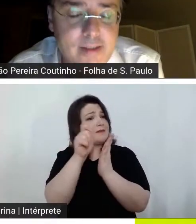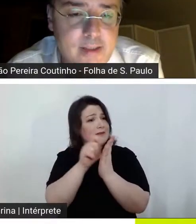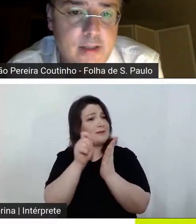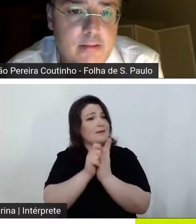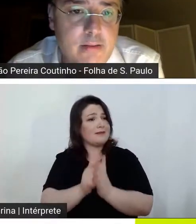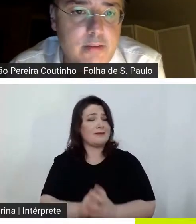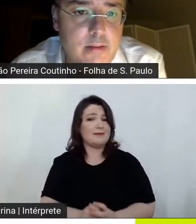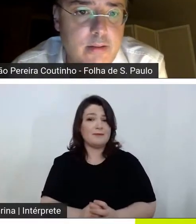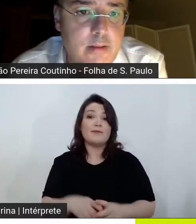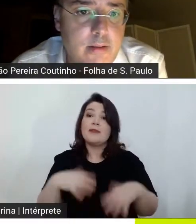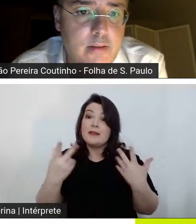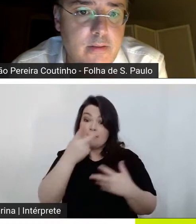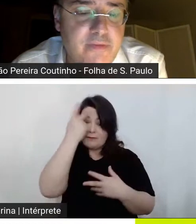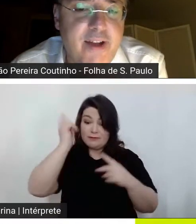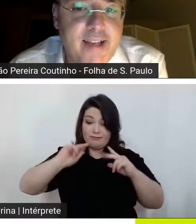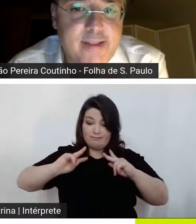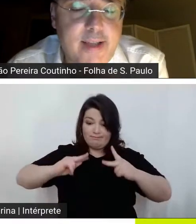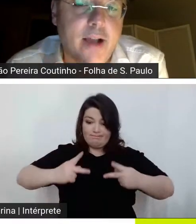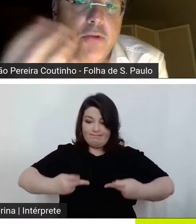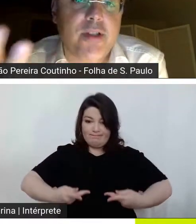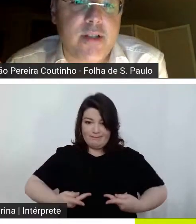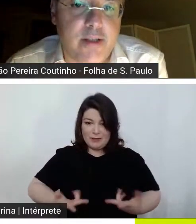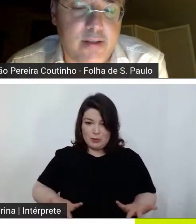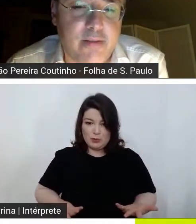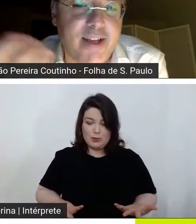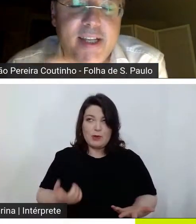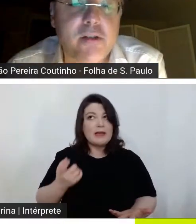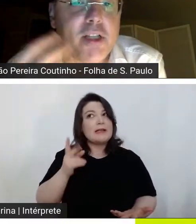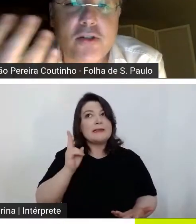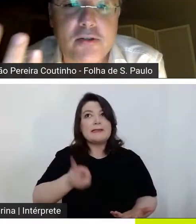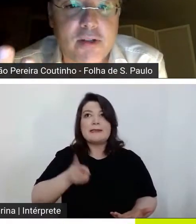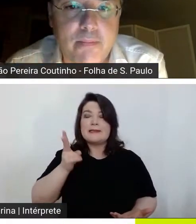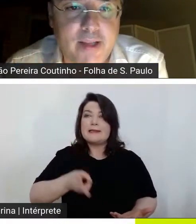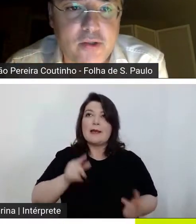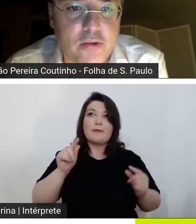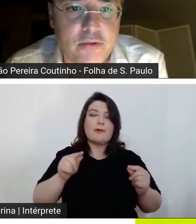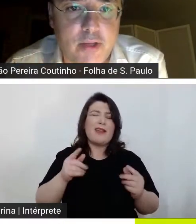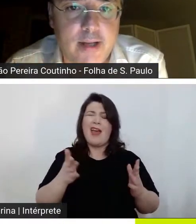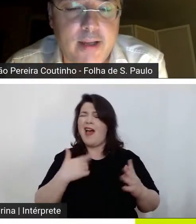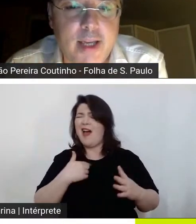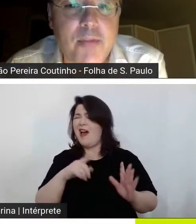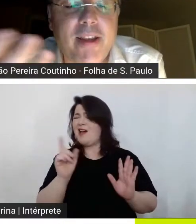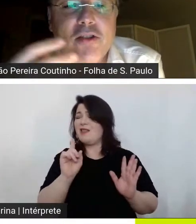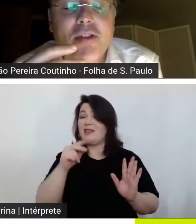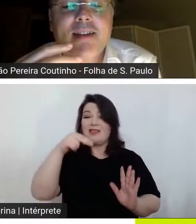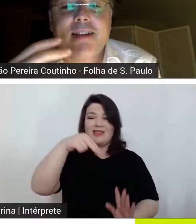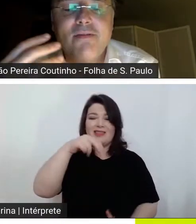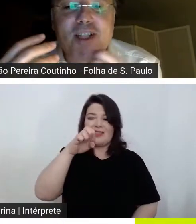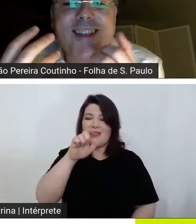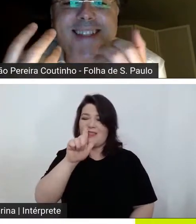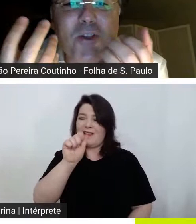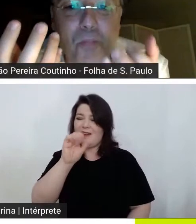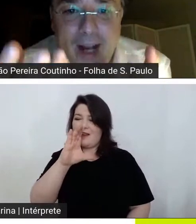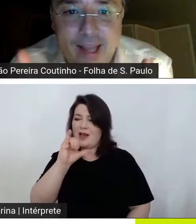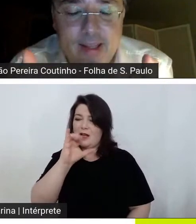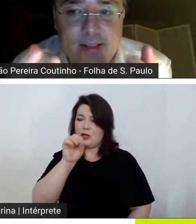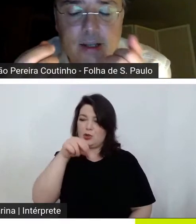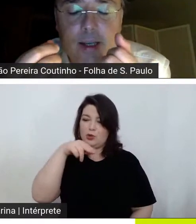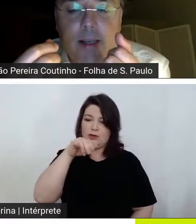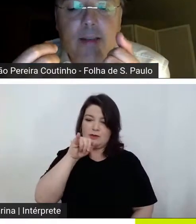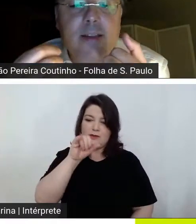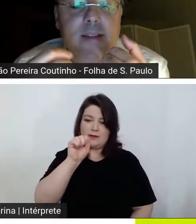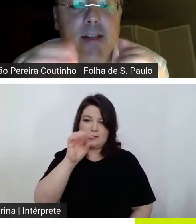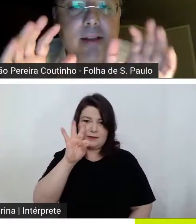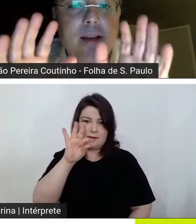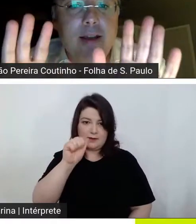impotência face à contingência face àquilo que eles não são capazes de controlar portanto são tentativas desesperadas